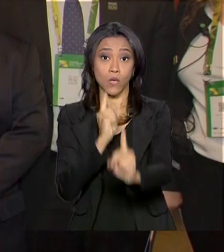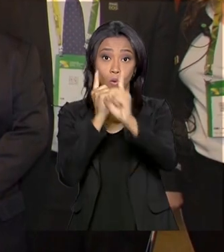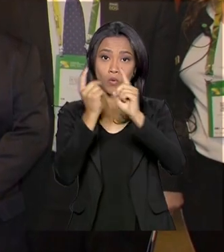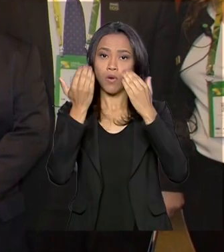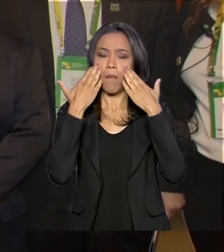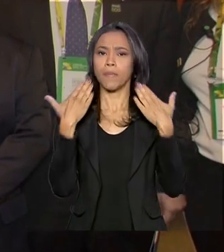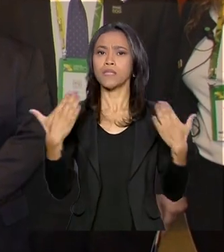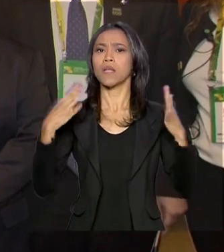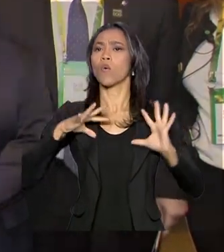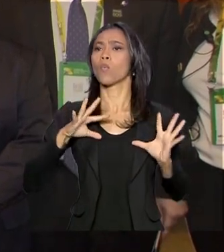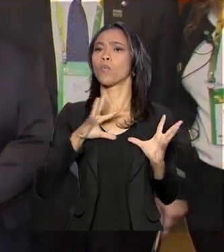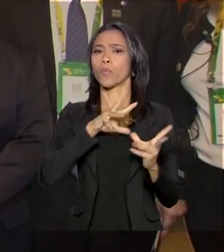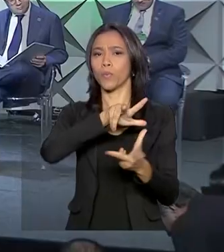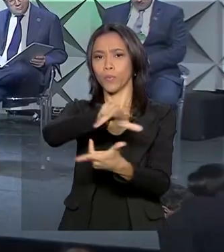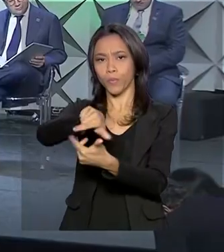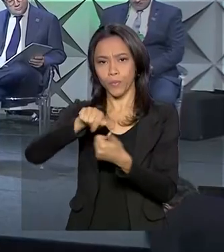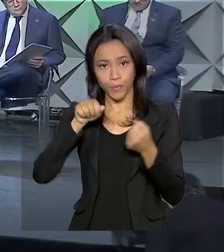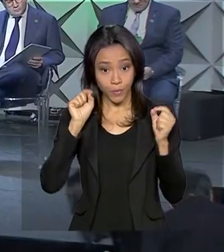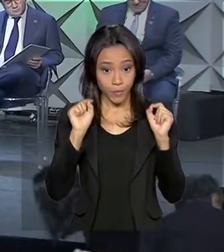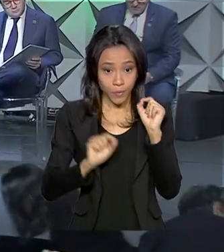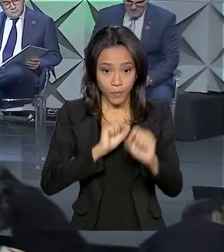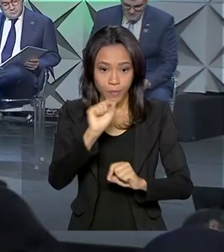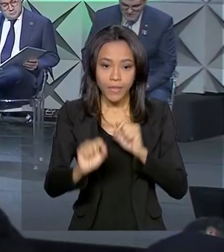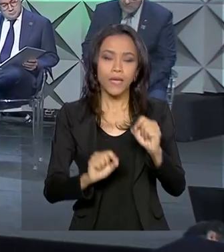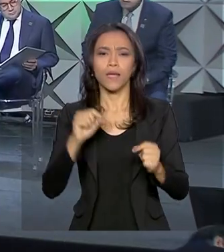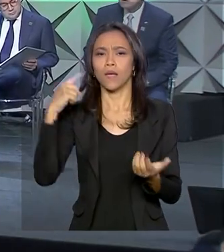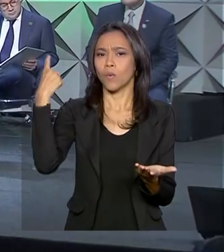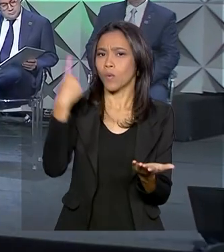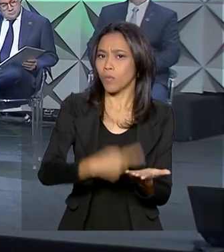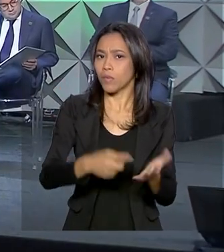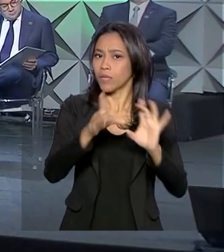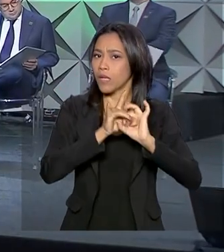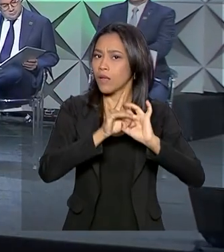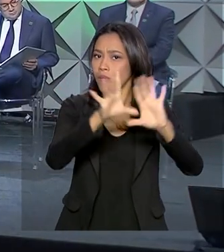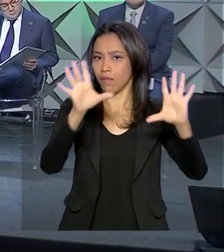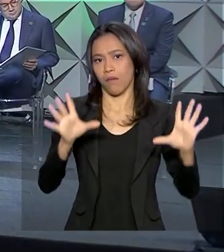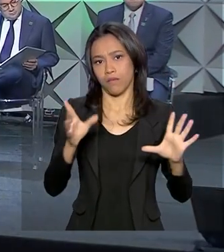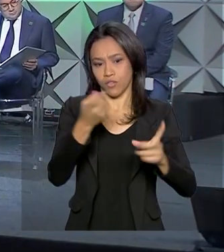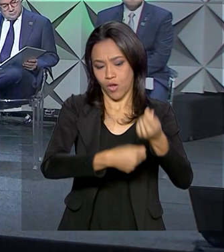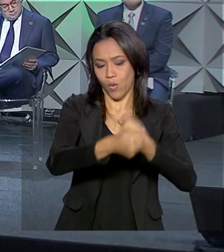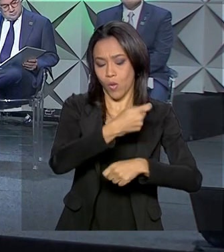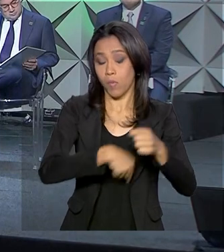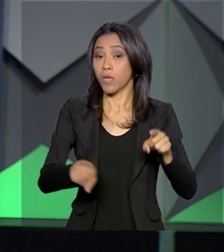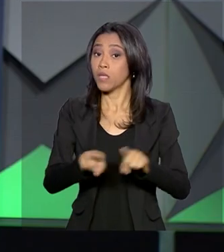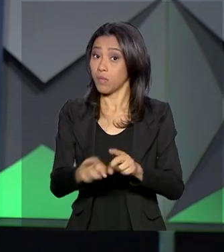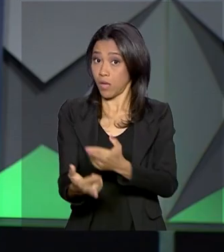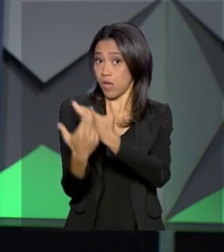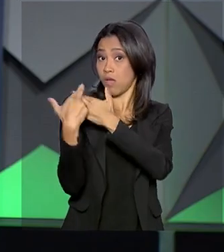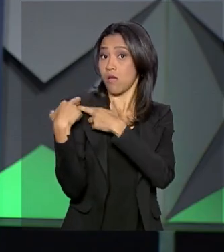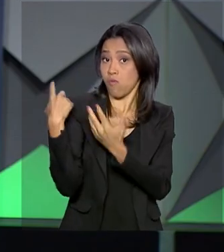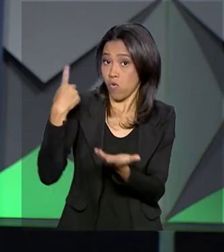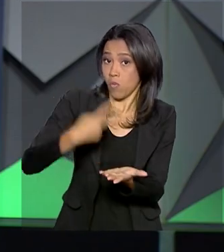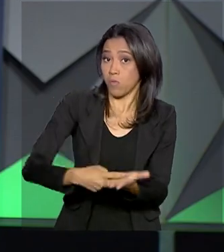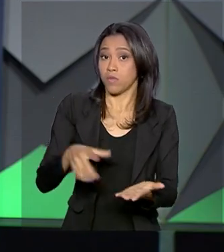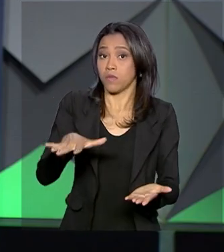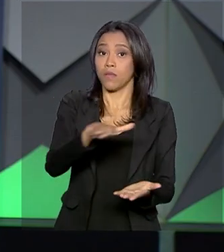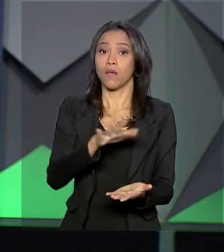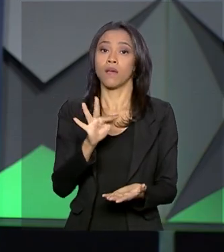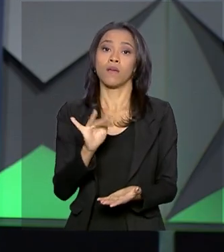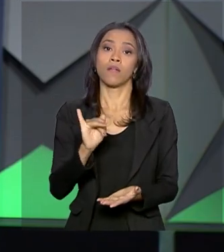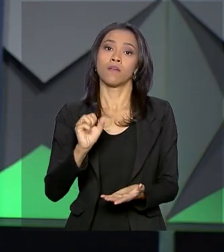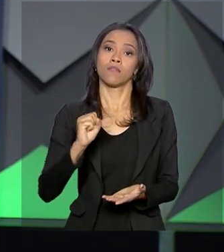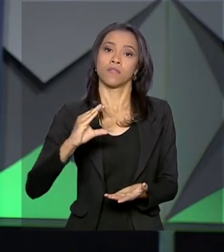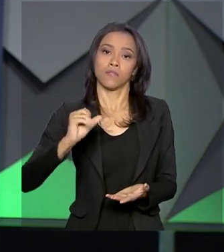mundo um cardápio comprometido com a liberdade econômica e a responsabilidade fiscal. O presidente Jair Bolsonaro